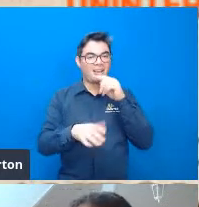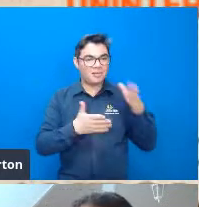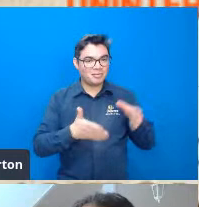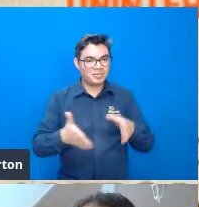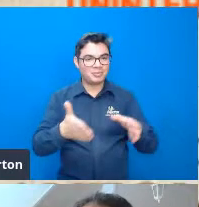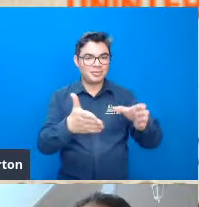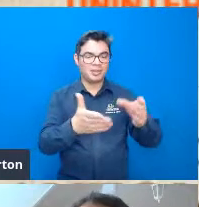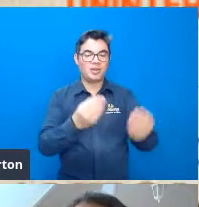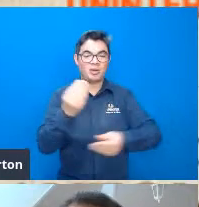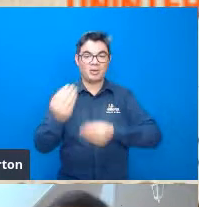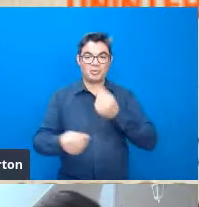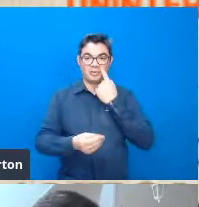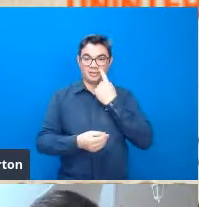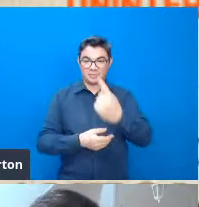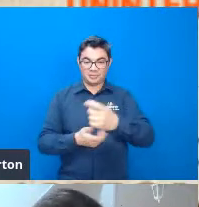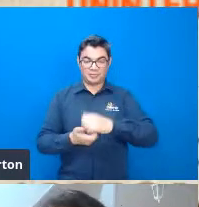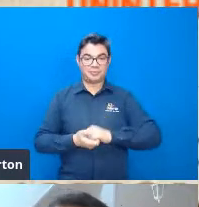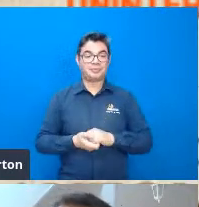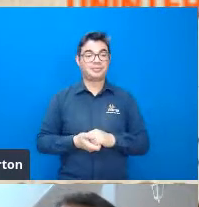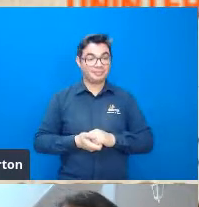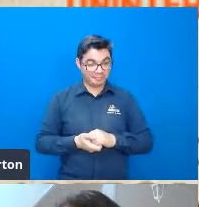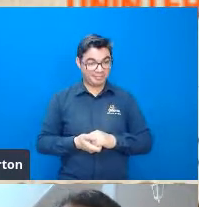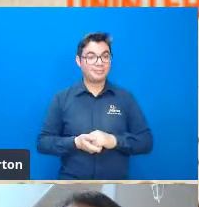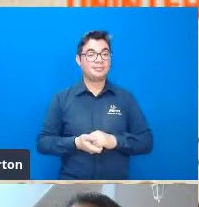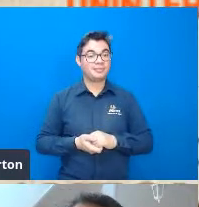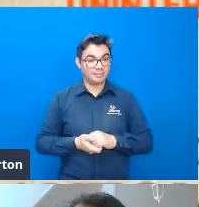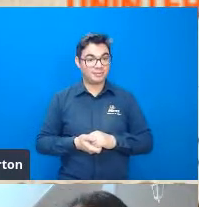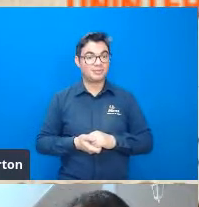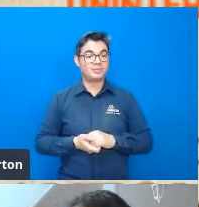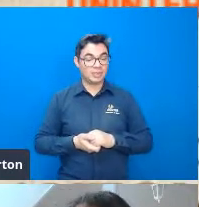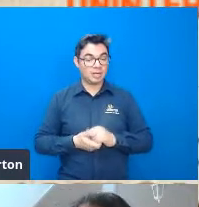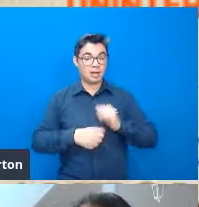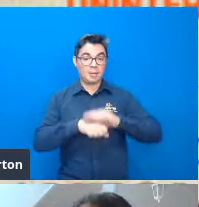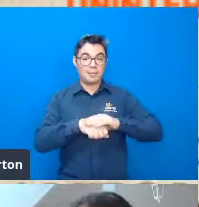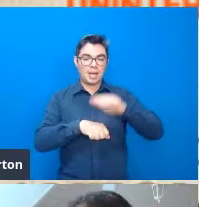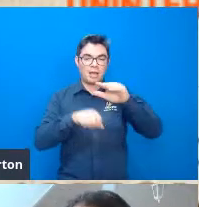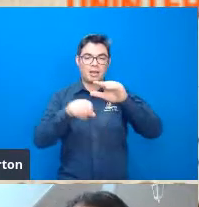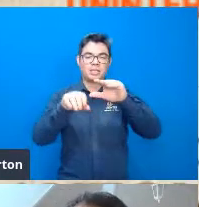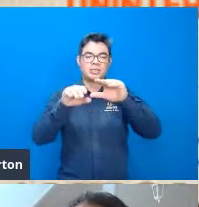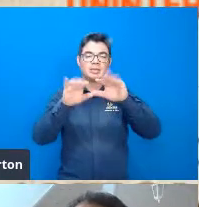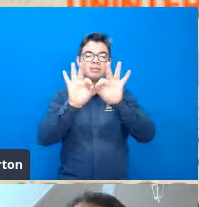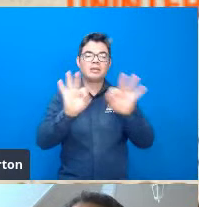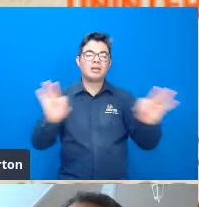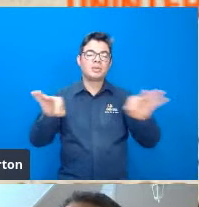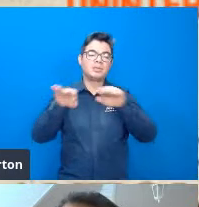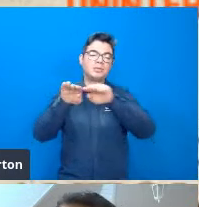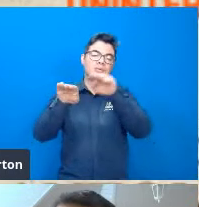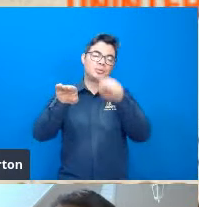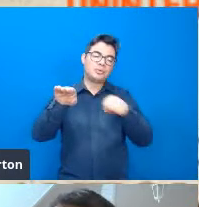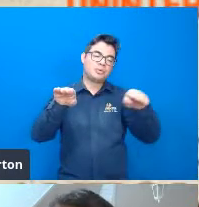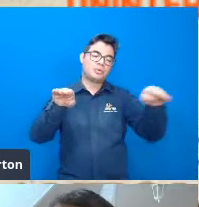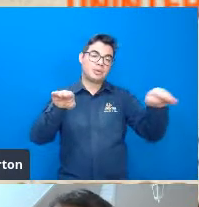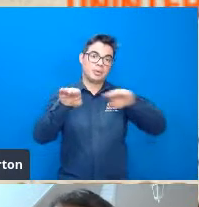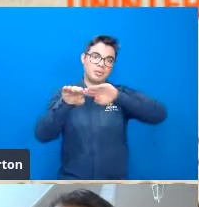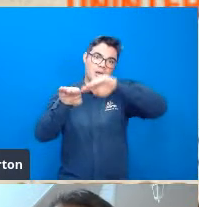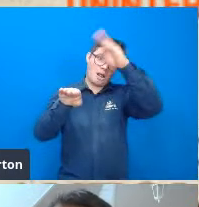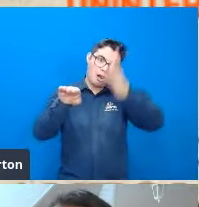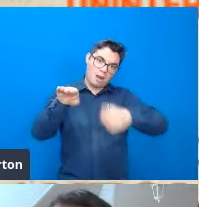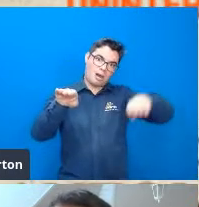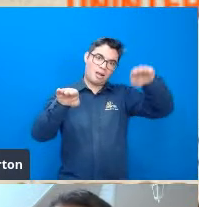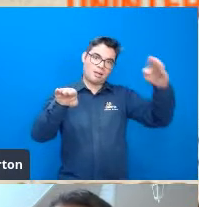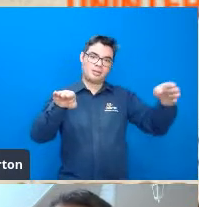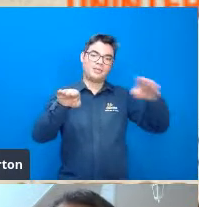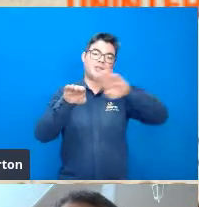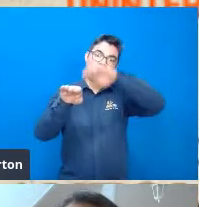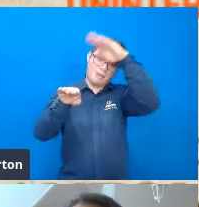retilíneos sinuosidade quer dizer um pouco mais cheio de curvas então existia um outro índice lá